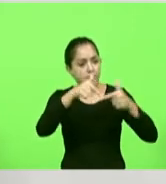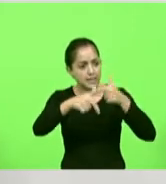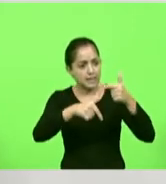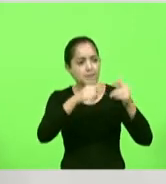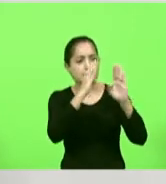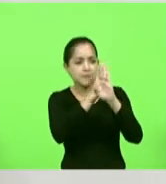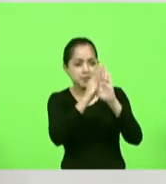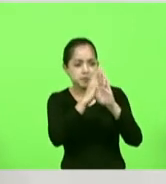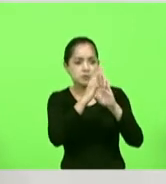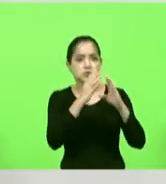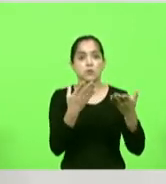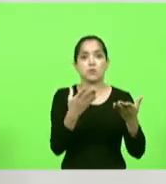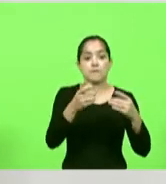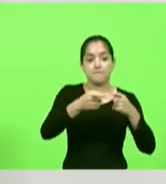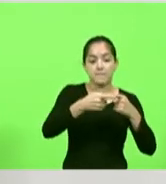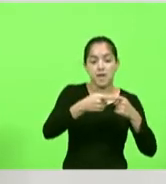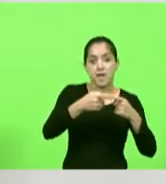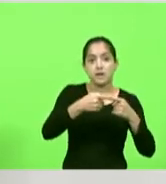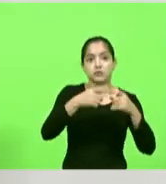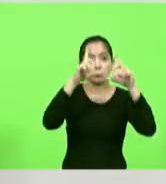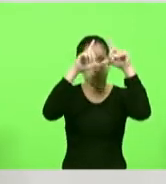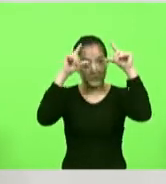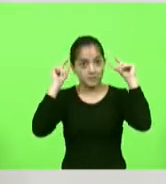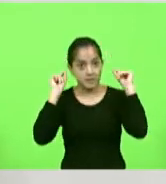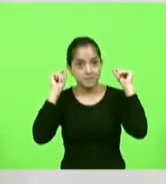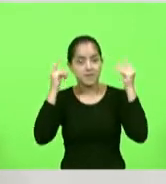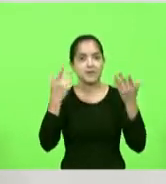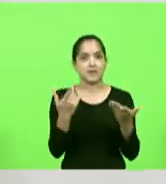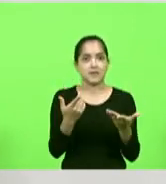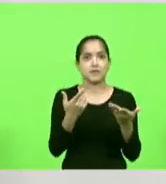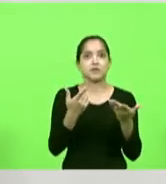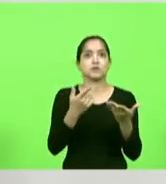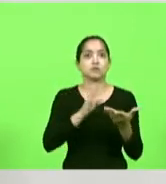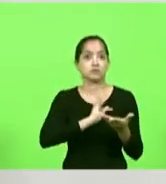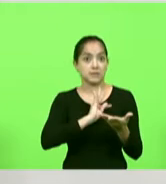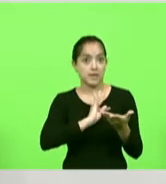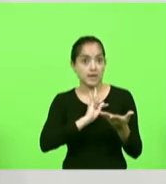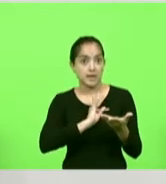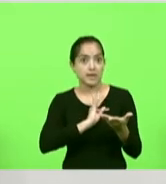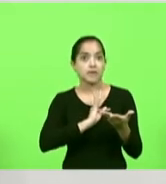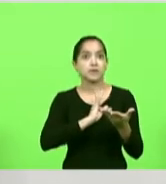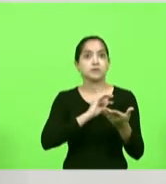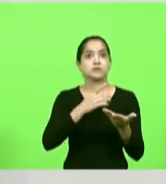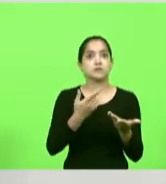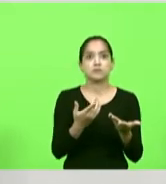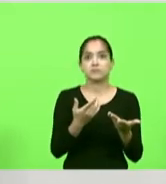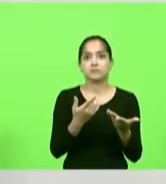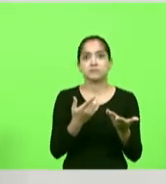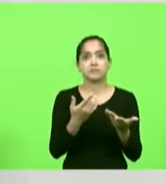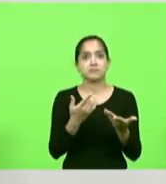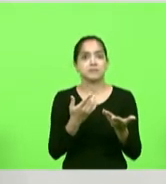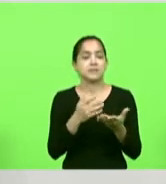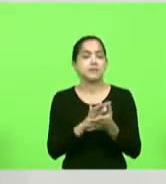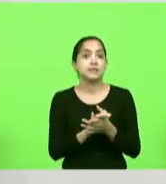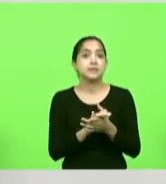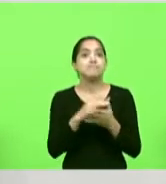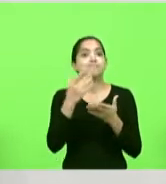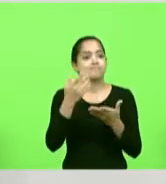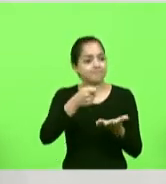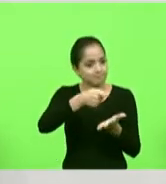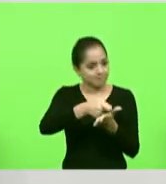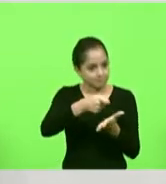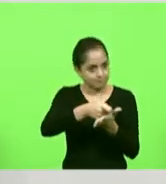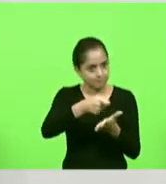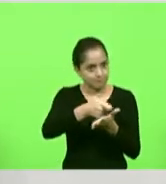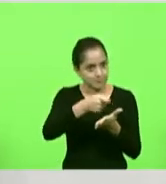um médico um enfermeiro um outro profissional com mandato eletivo de 30 meses sem ônus ninguém ganha nada por isso e que é obrigado a